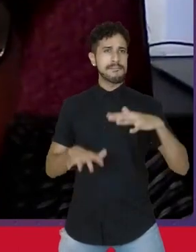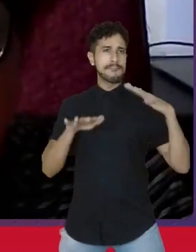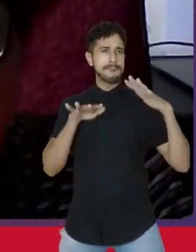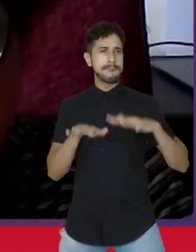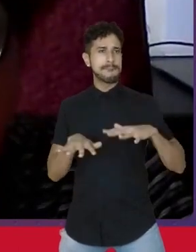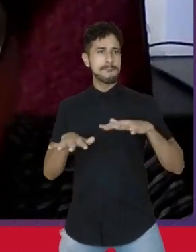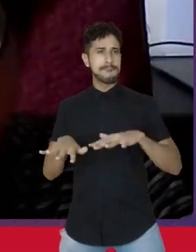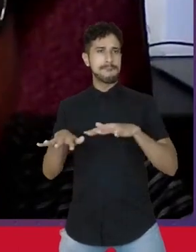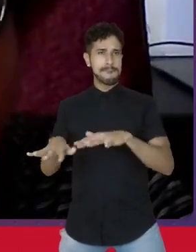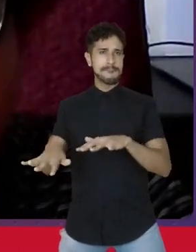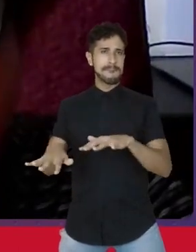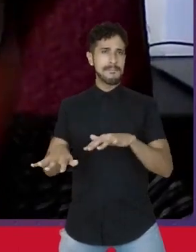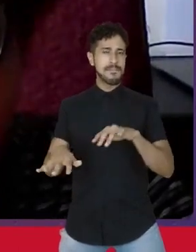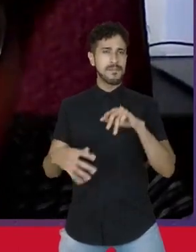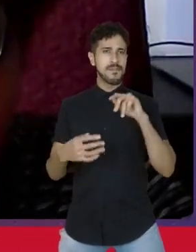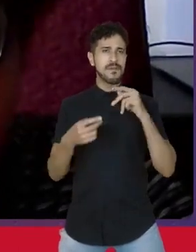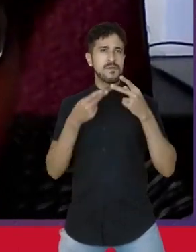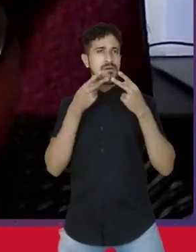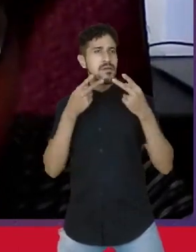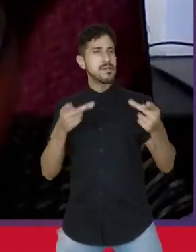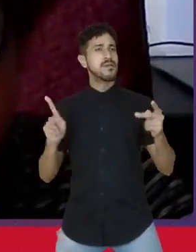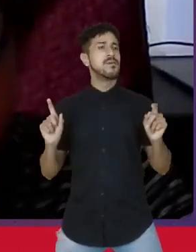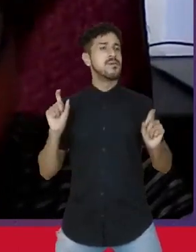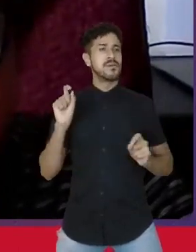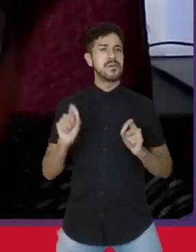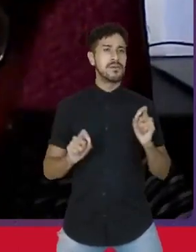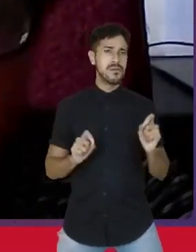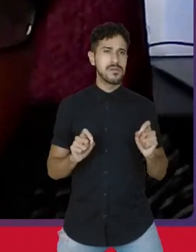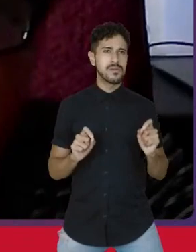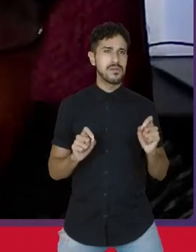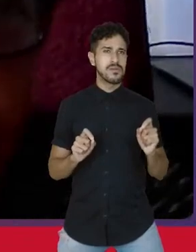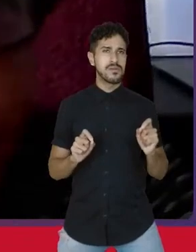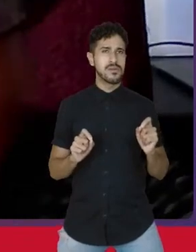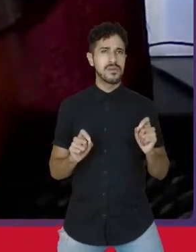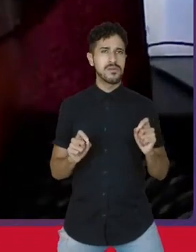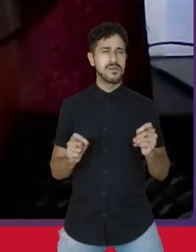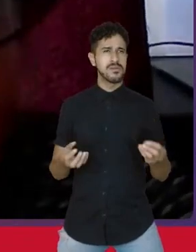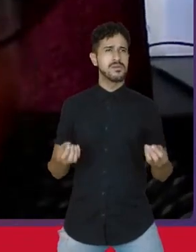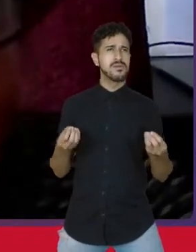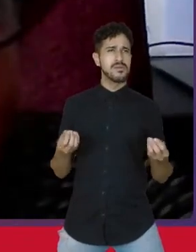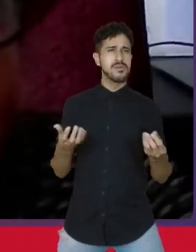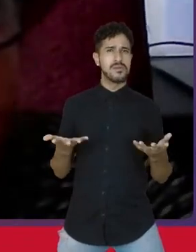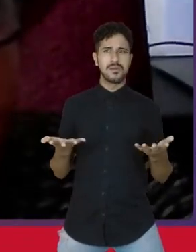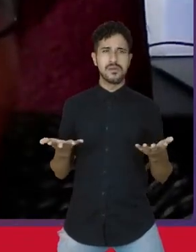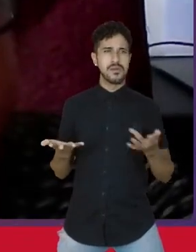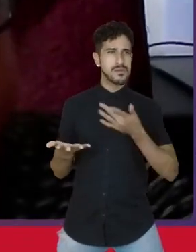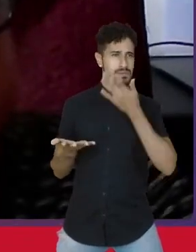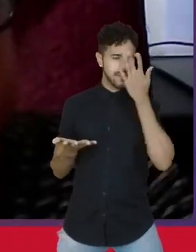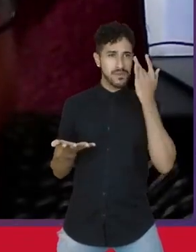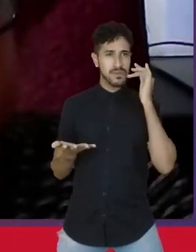ruas para dizer que, como brasileiros,